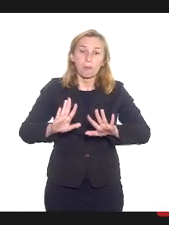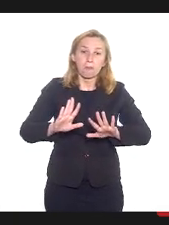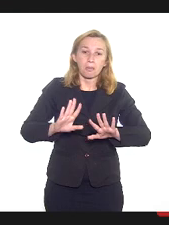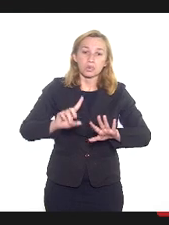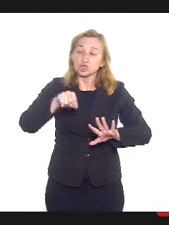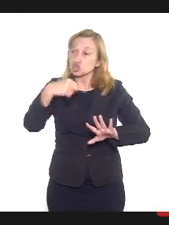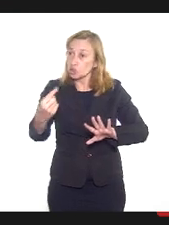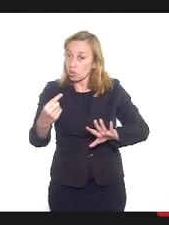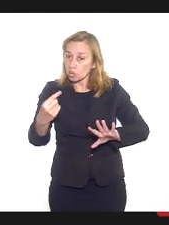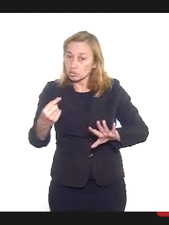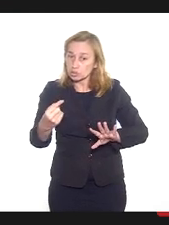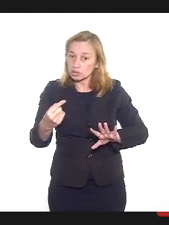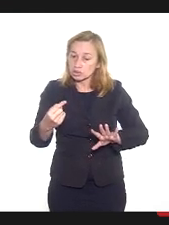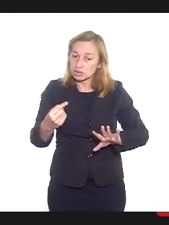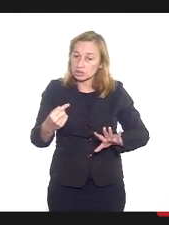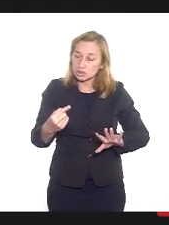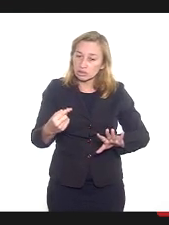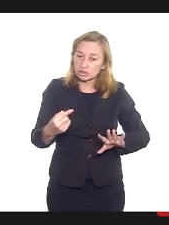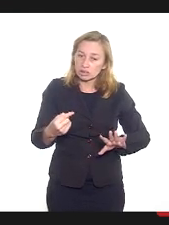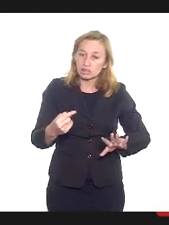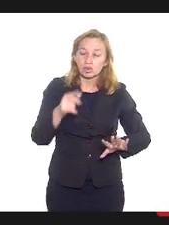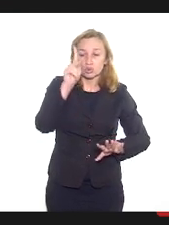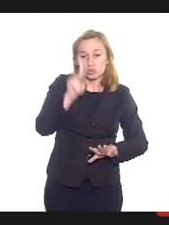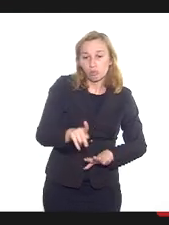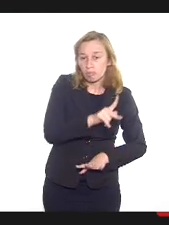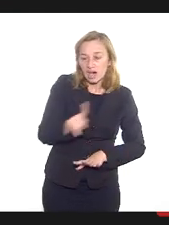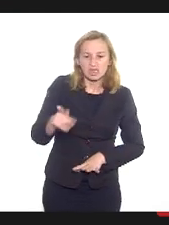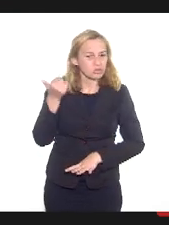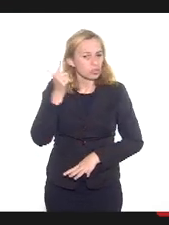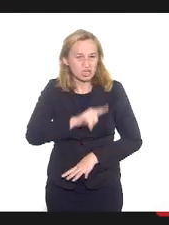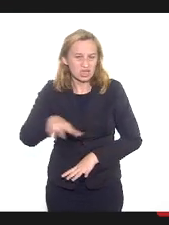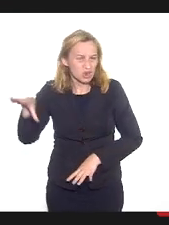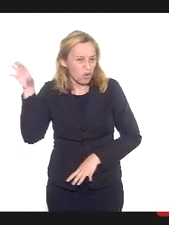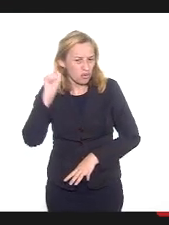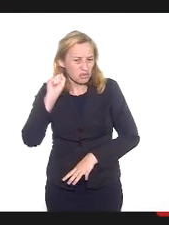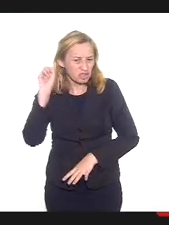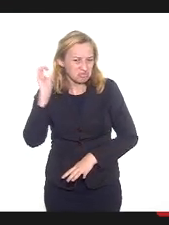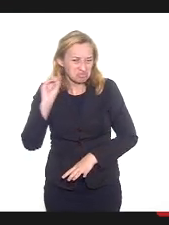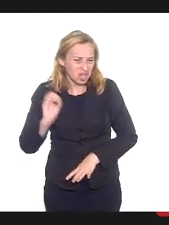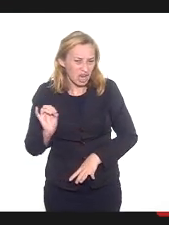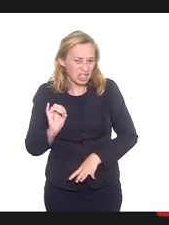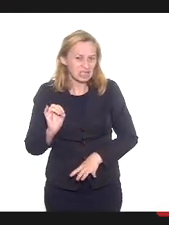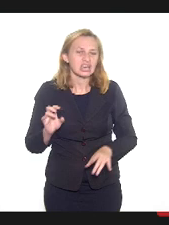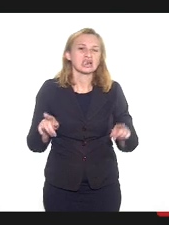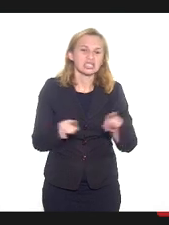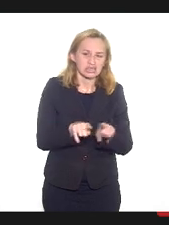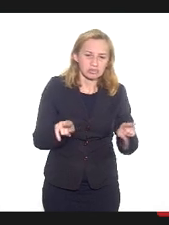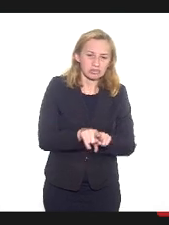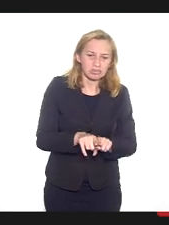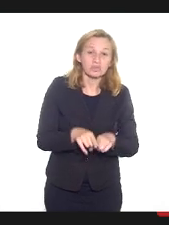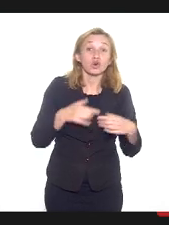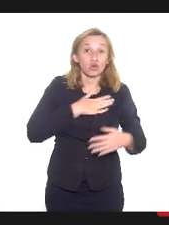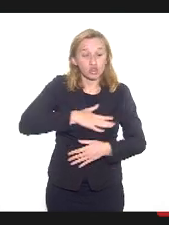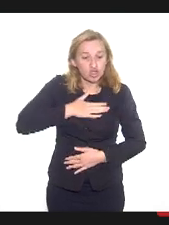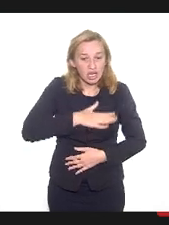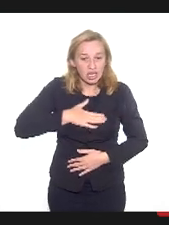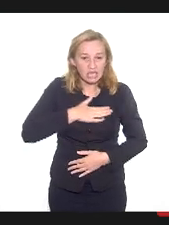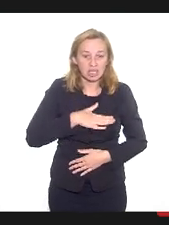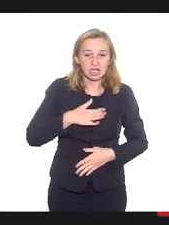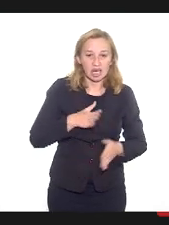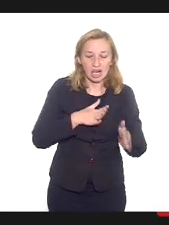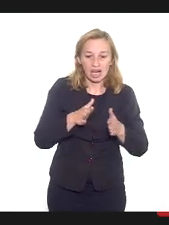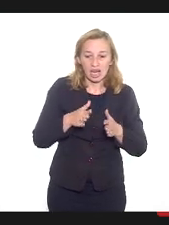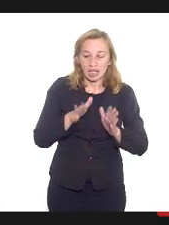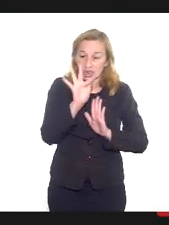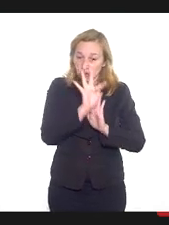participantes, do padre Vitor, eu não consegui entender uma palavra da mãe Nilce. Eu gostaria muito até de ter acesso a esses